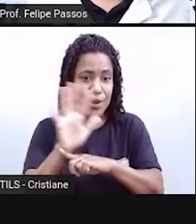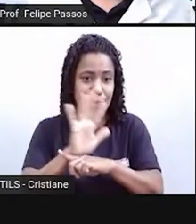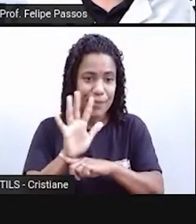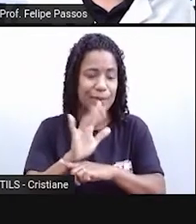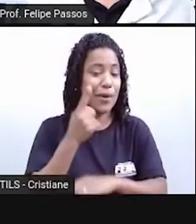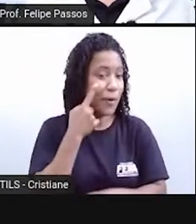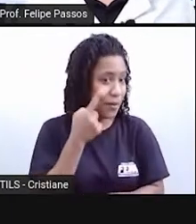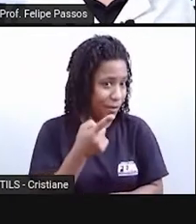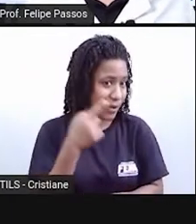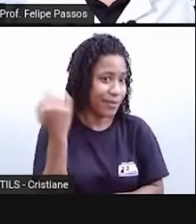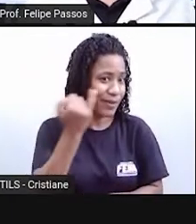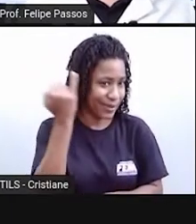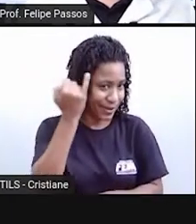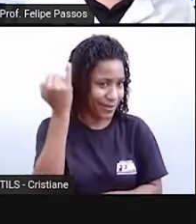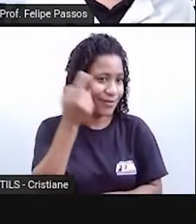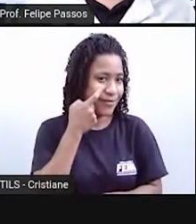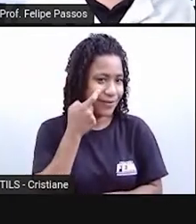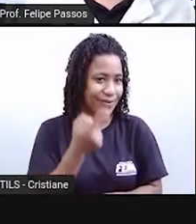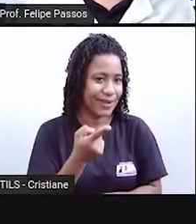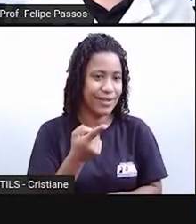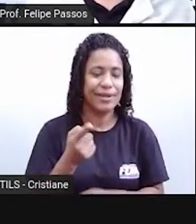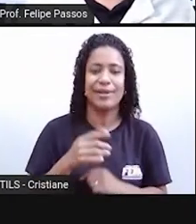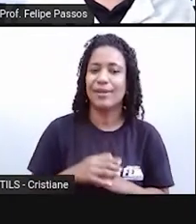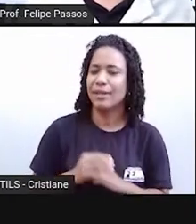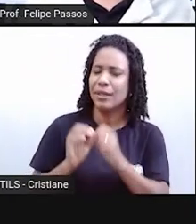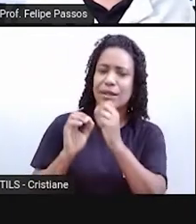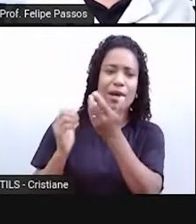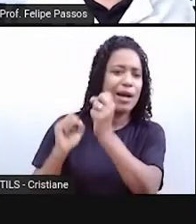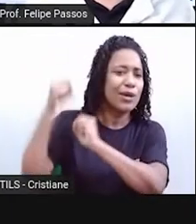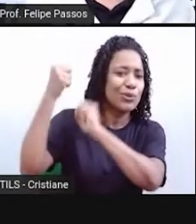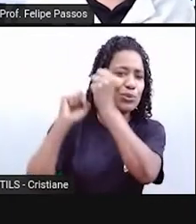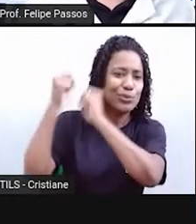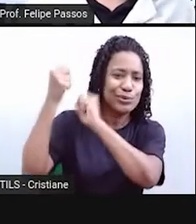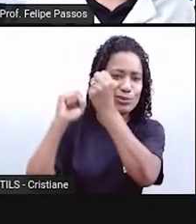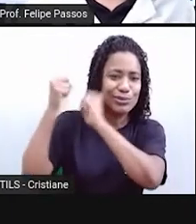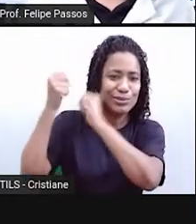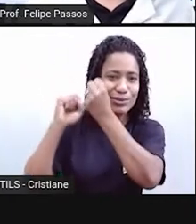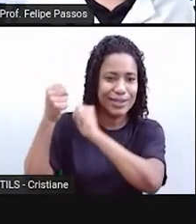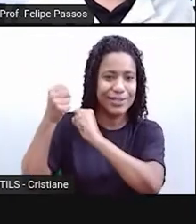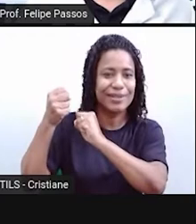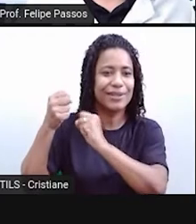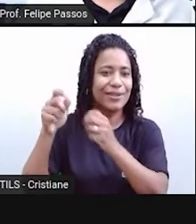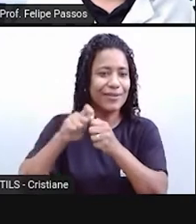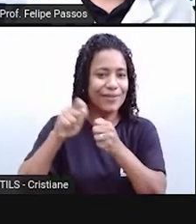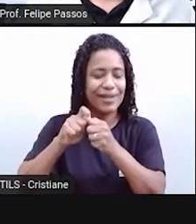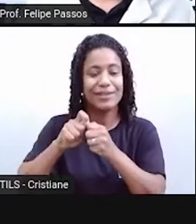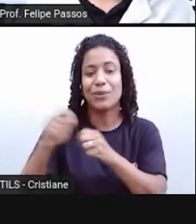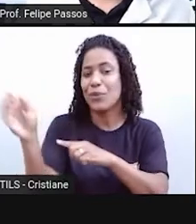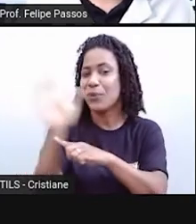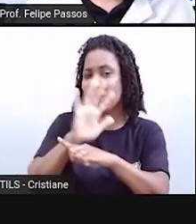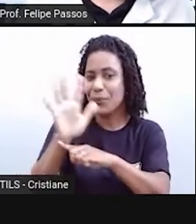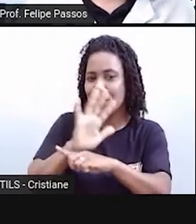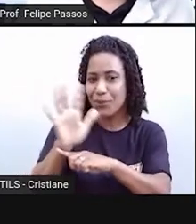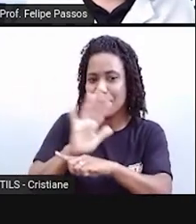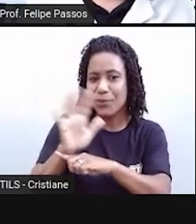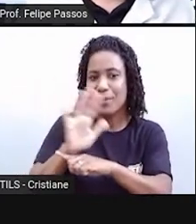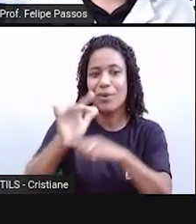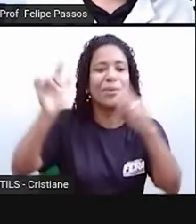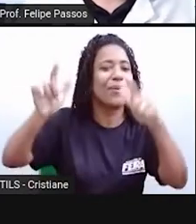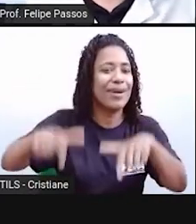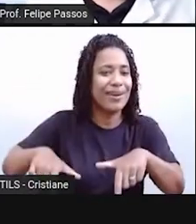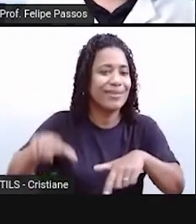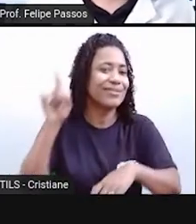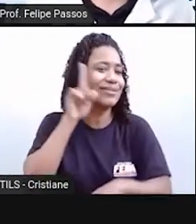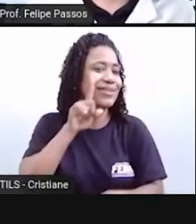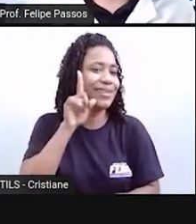isso é importante. A maior indústria cinematográfica do mundo está lá nos Estados Unidos, né? Então, lá eles produzem os